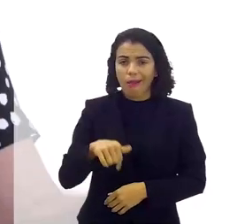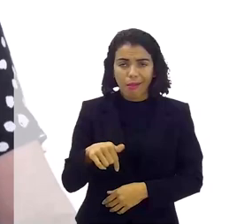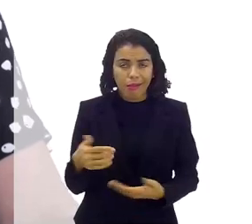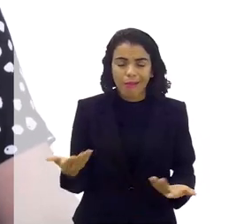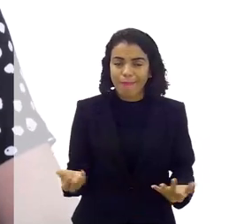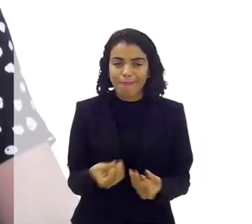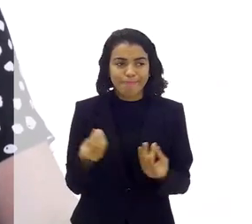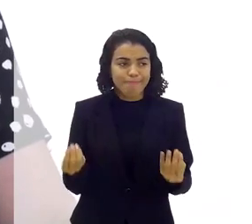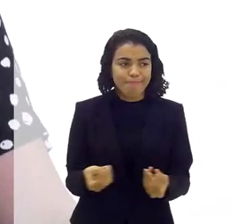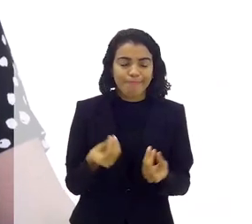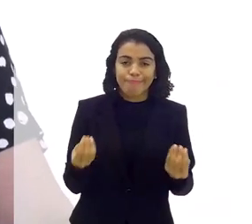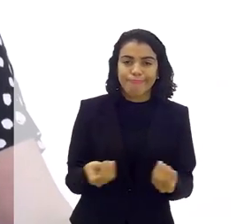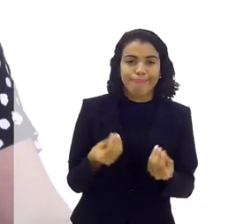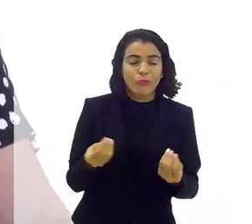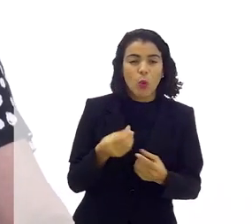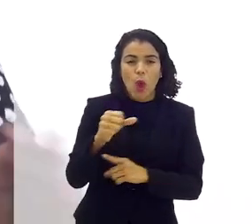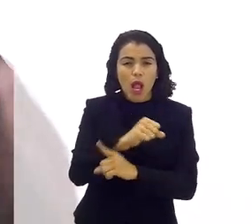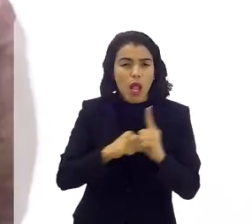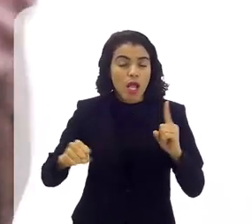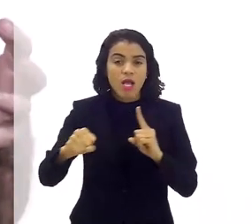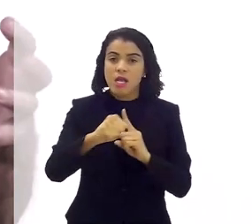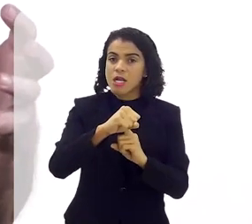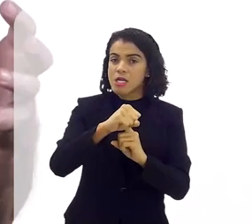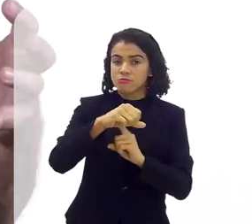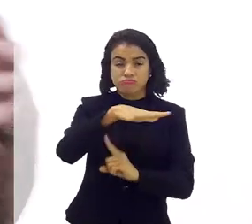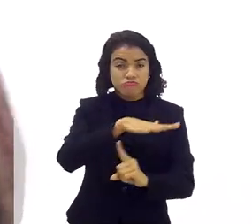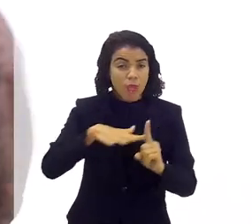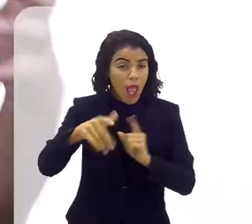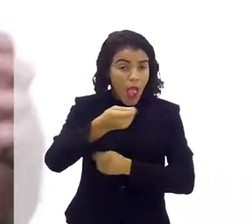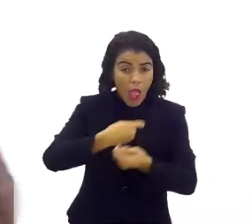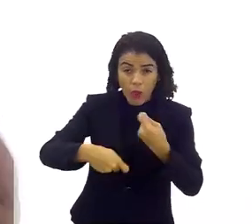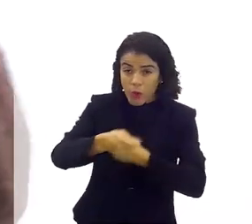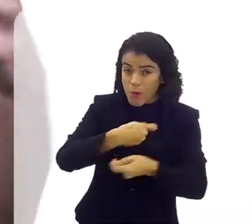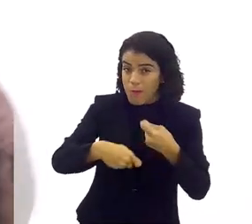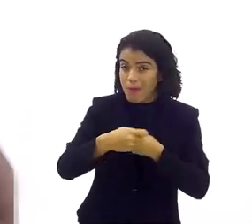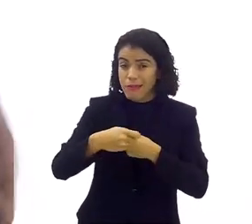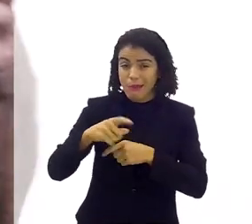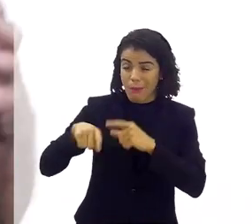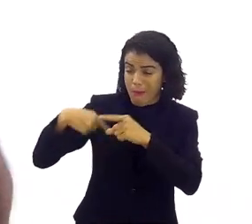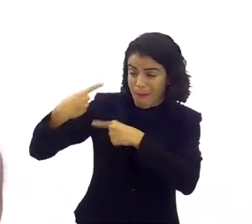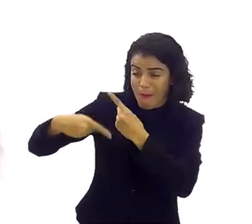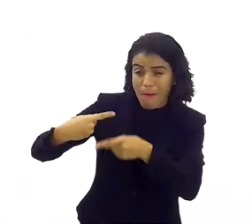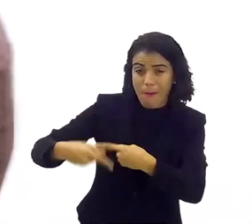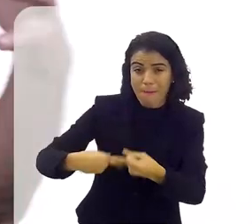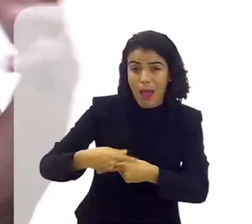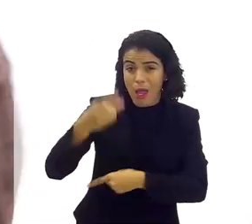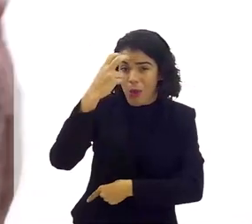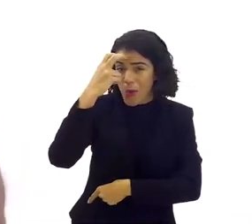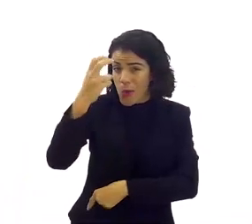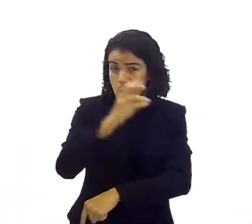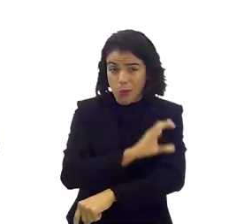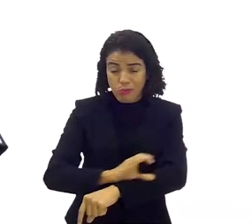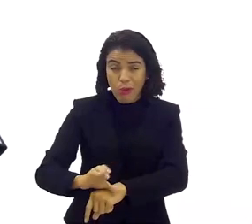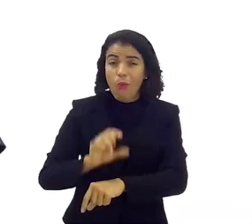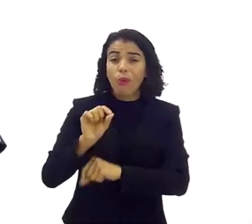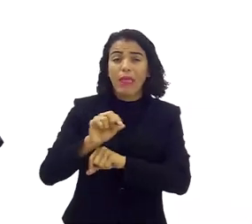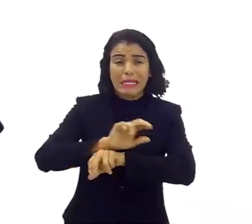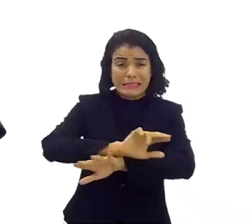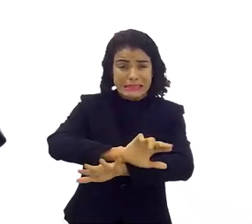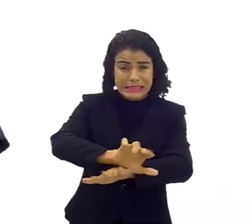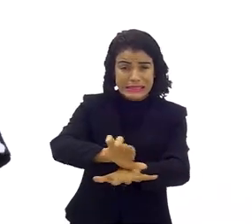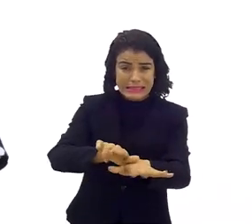sociedade economicamente, socialmente, historicamente culturalmente muito